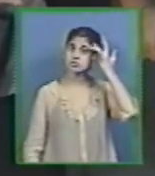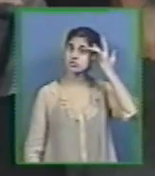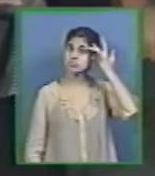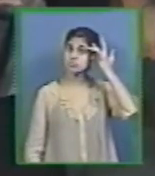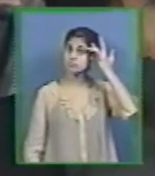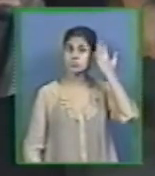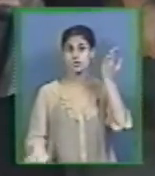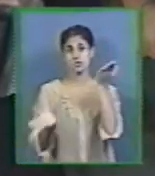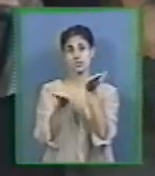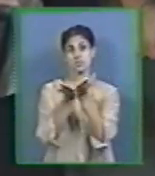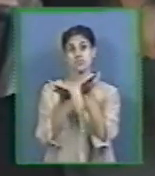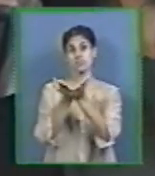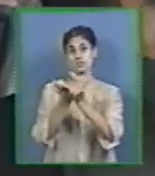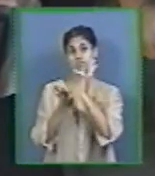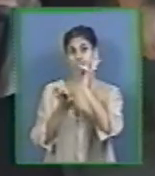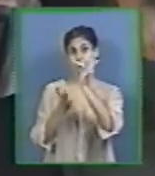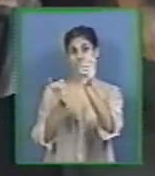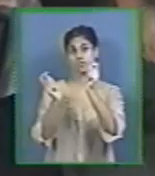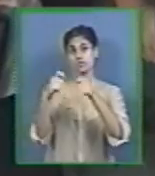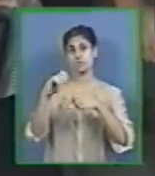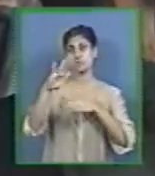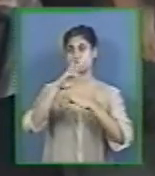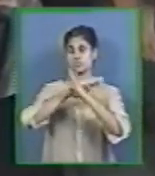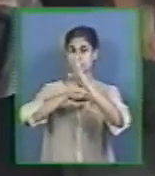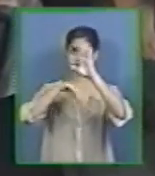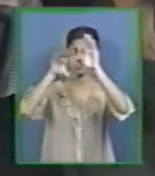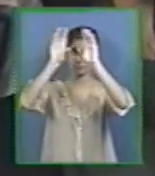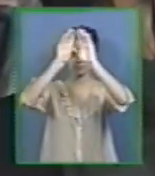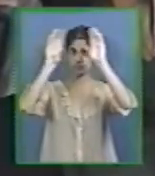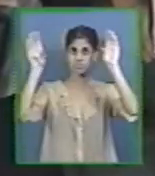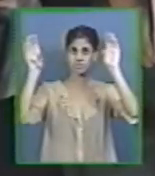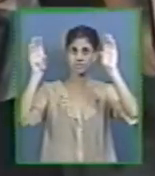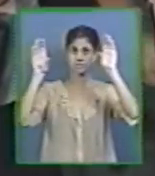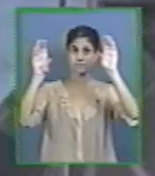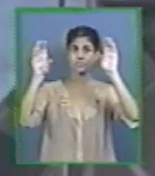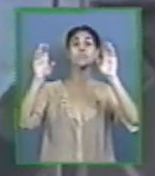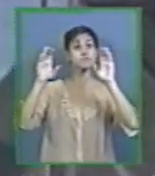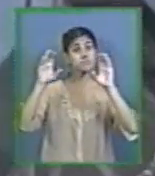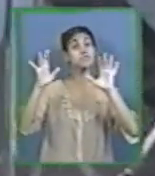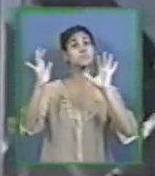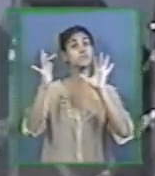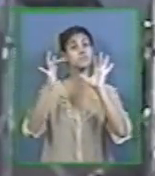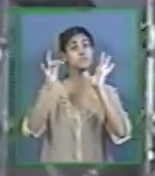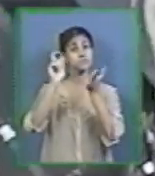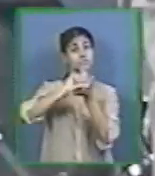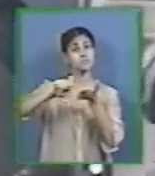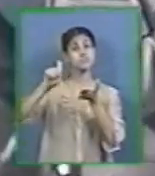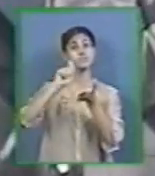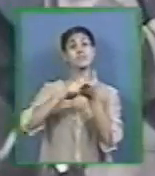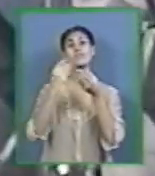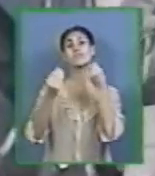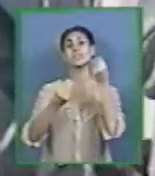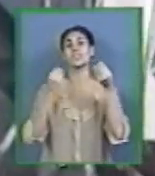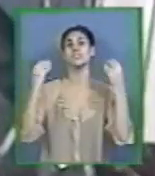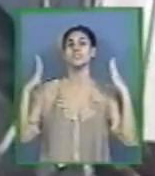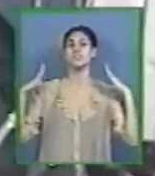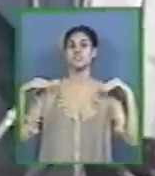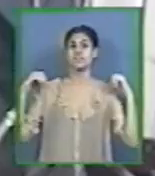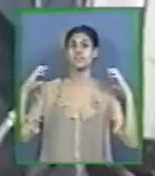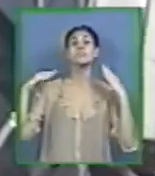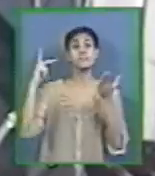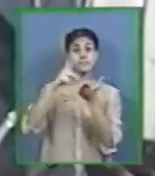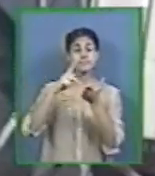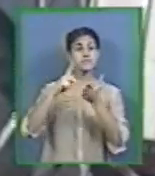de herdar a salvação Ele está falando dos anjos Dos anjos E ele diz que todos os